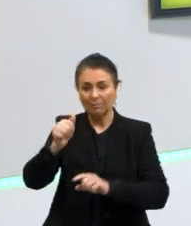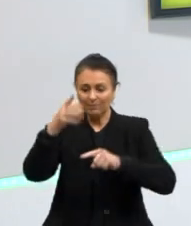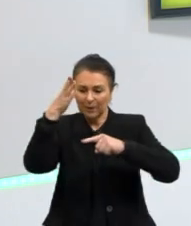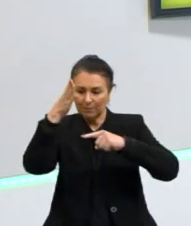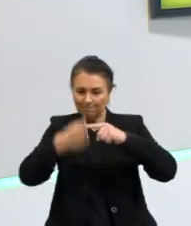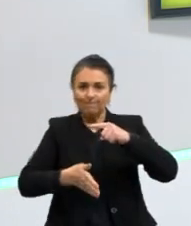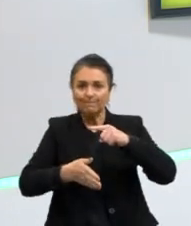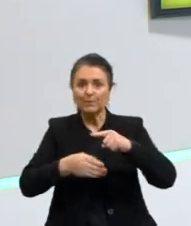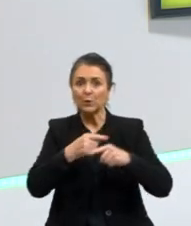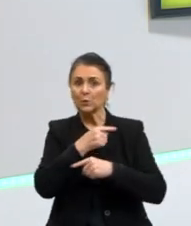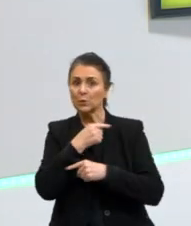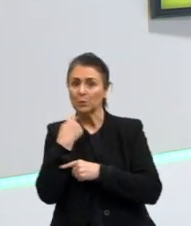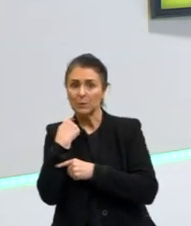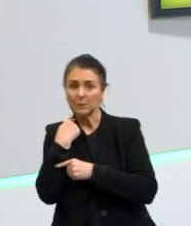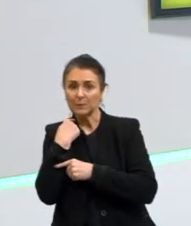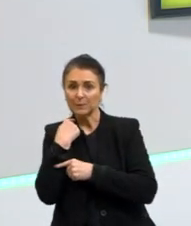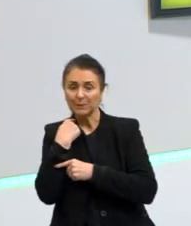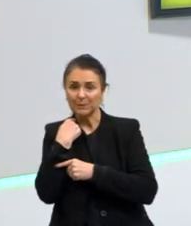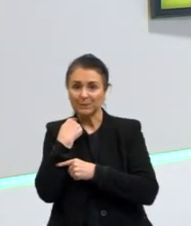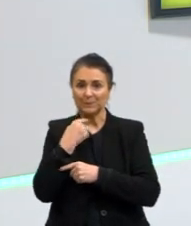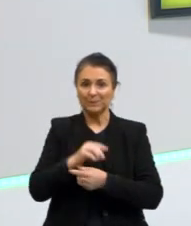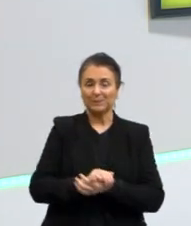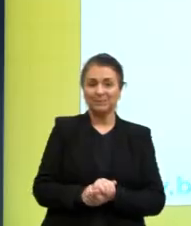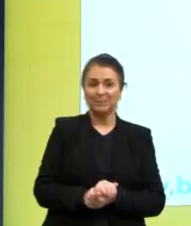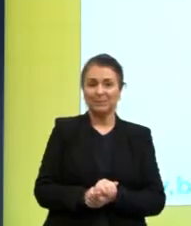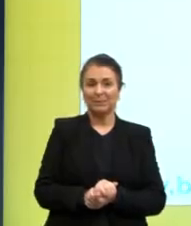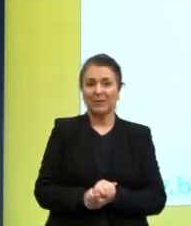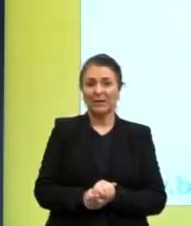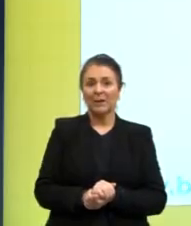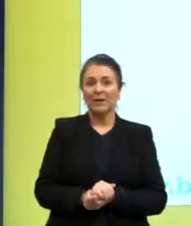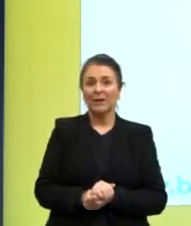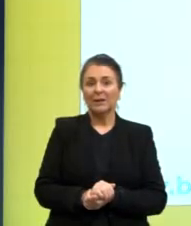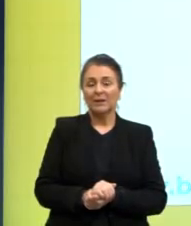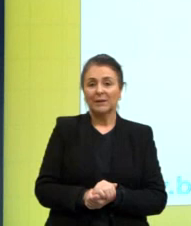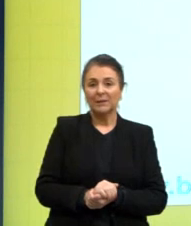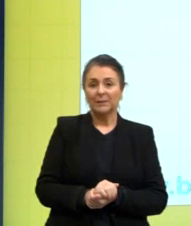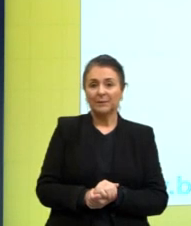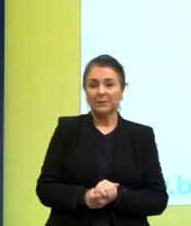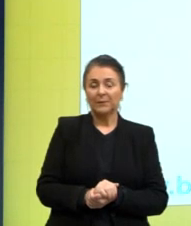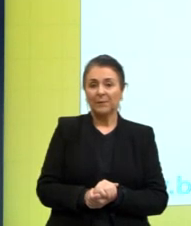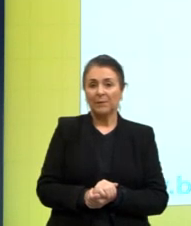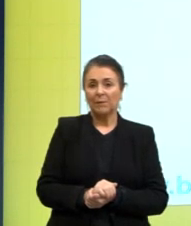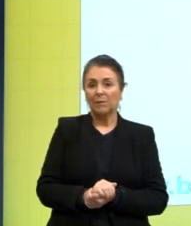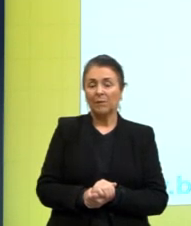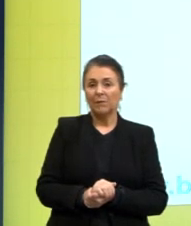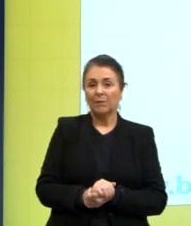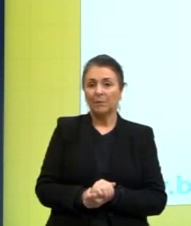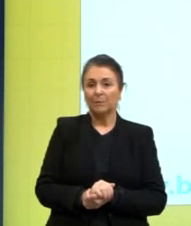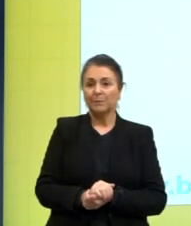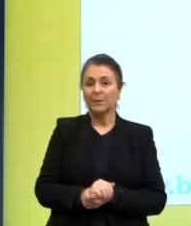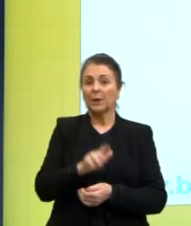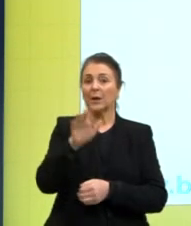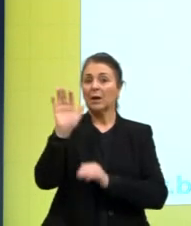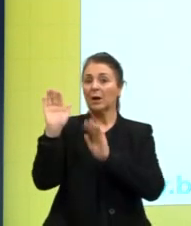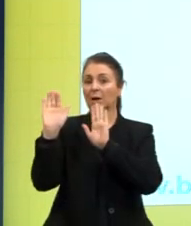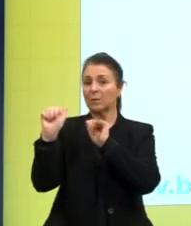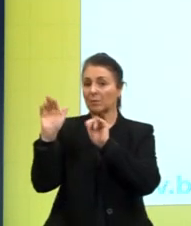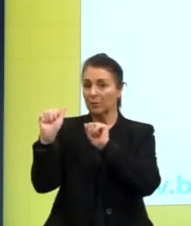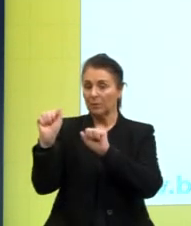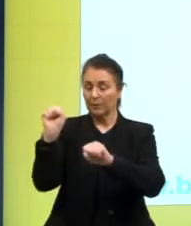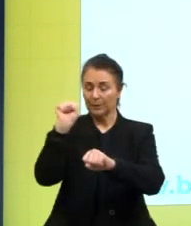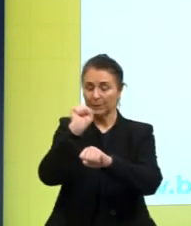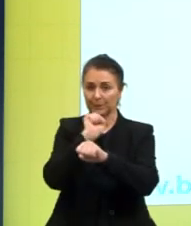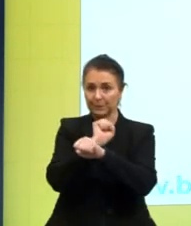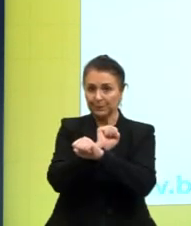a nossa questão aqui. Assim é, dos condenados. esses que passaram a se convertir